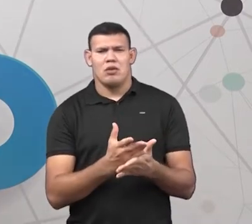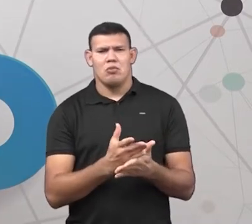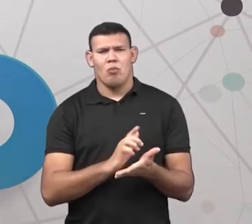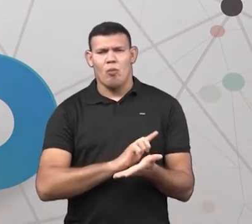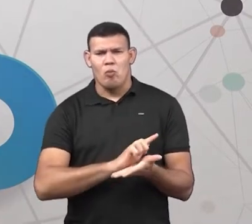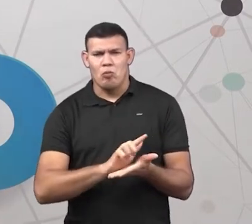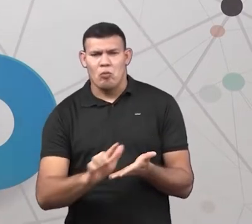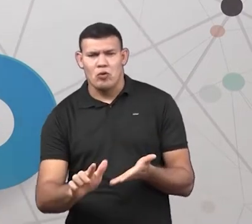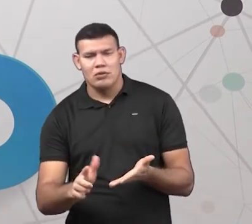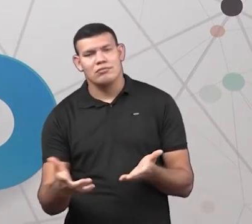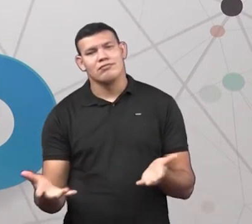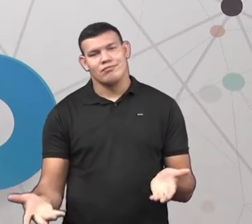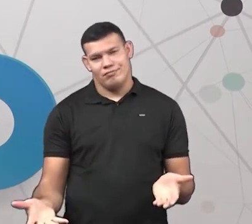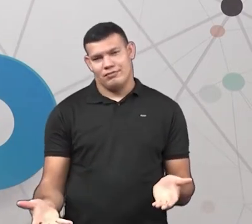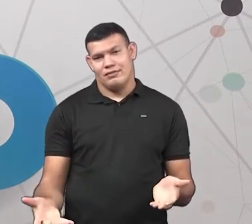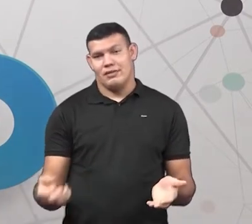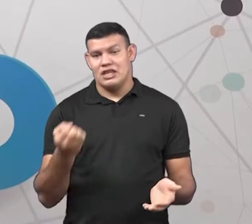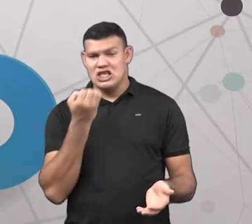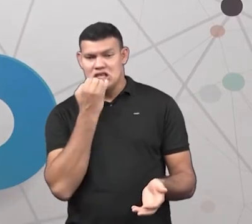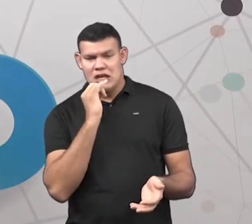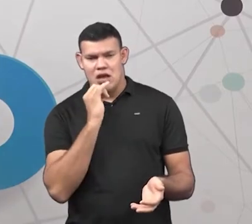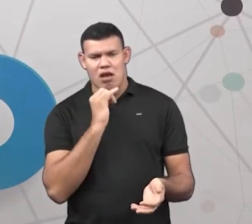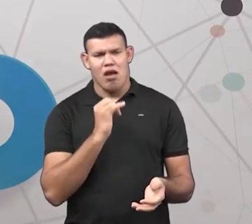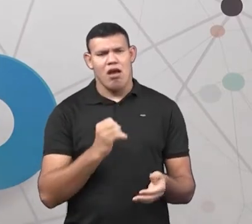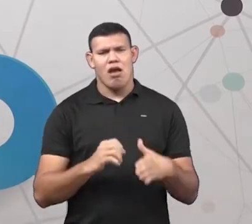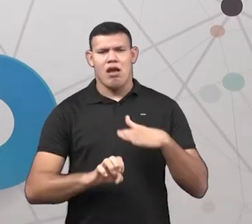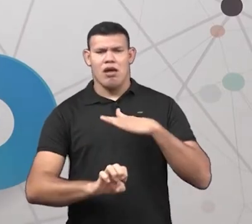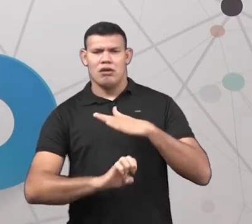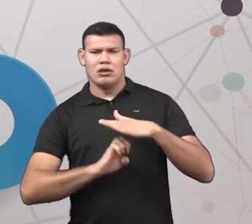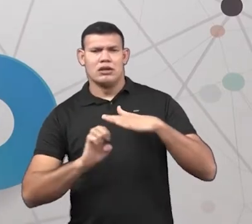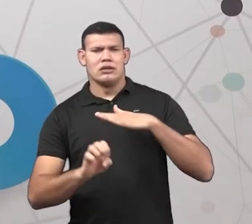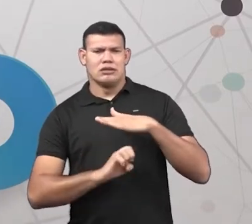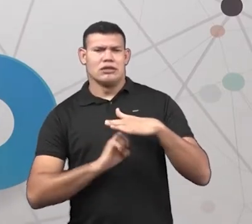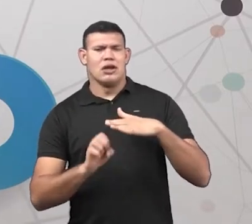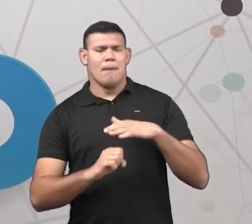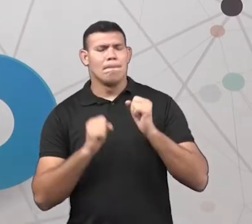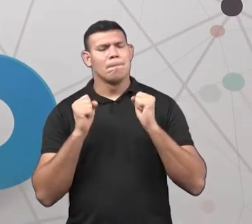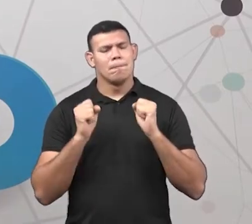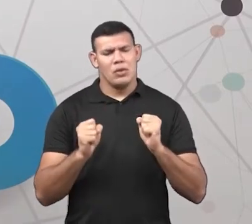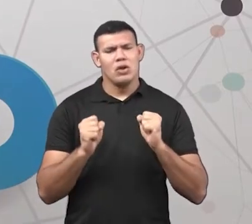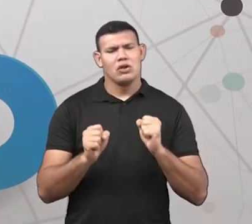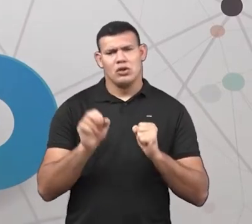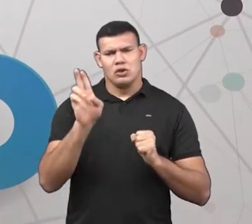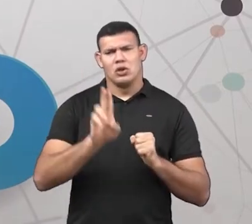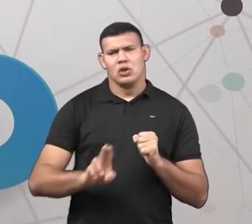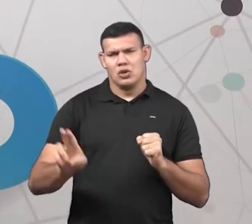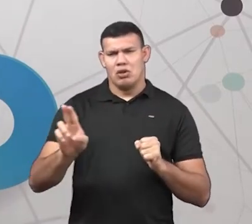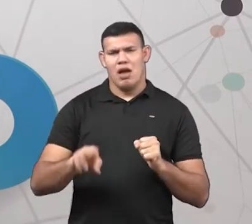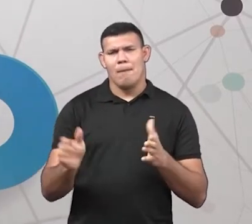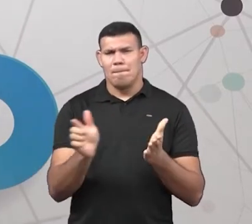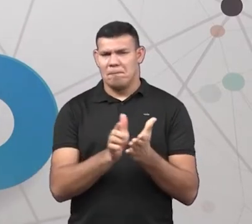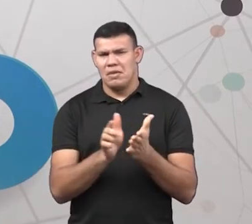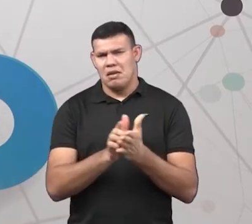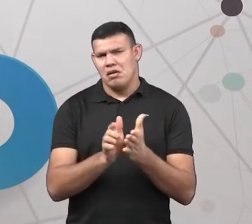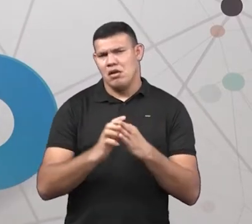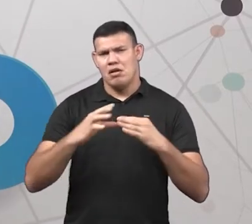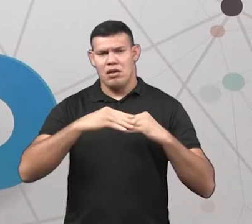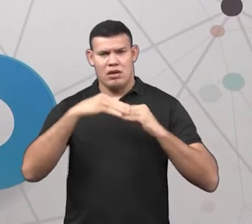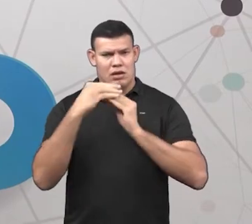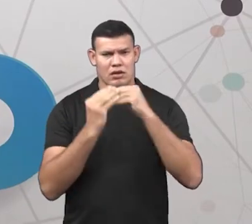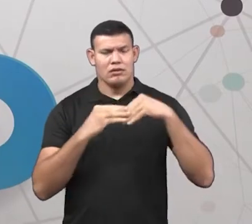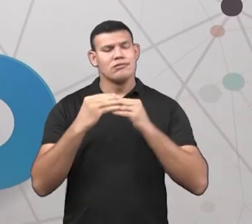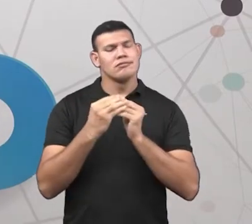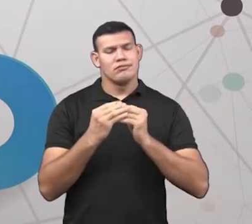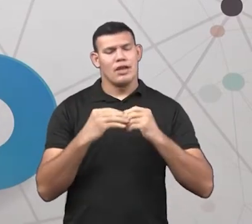Aí sim, se for permitido pelo estabelecimento, você vai utilizá-las também, para esse fim. Mas, geralmente, você tem que